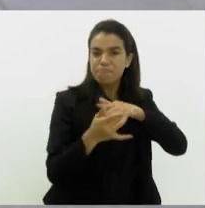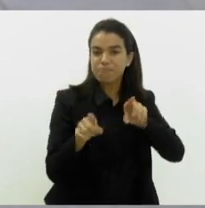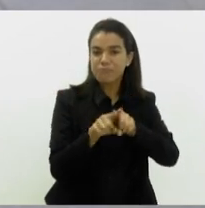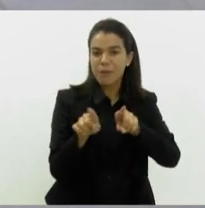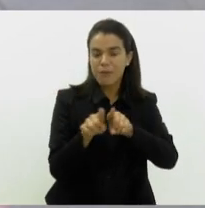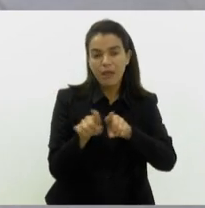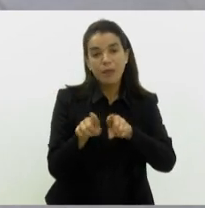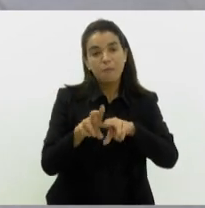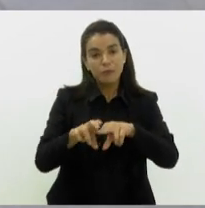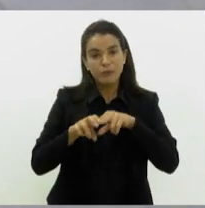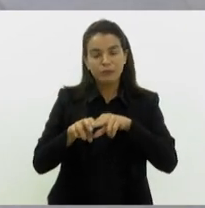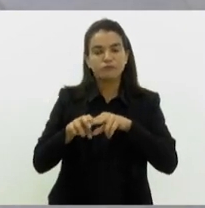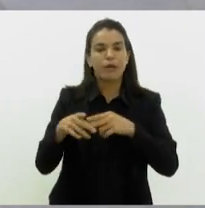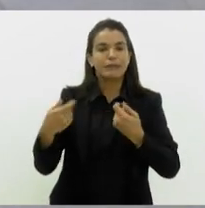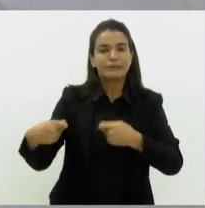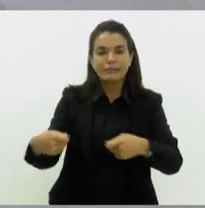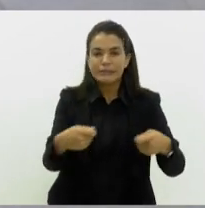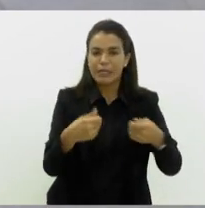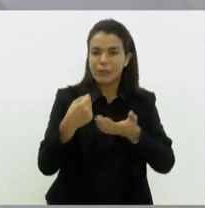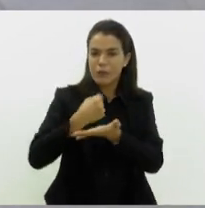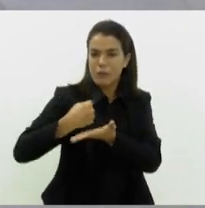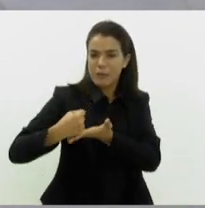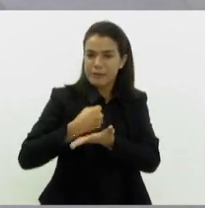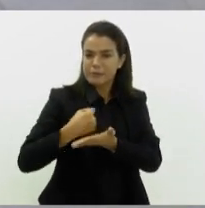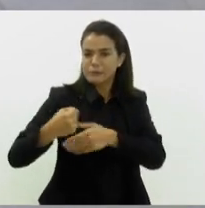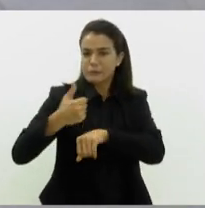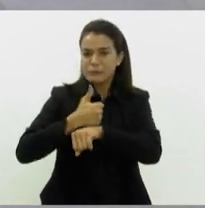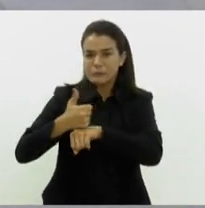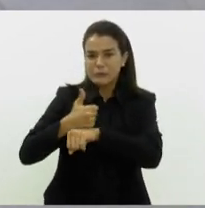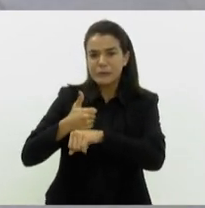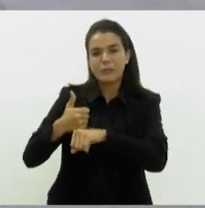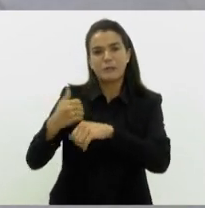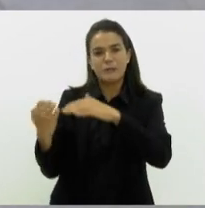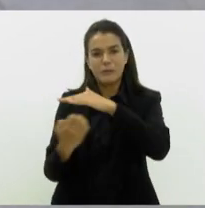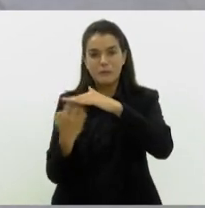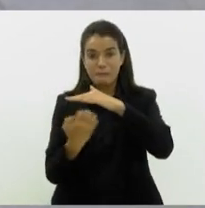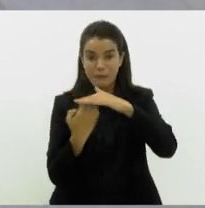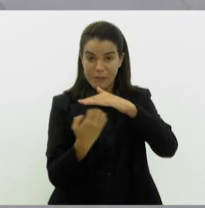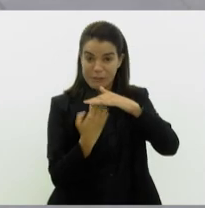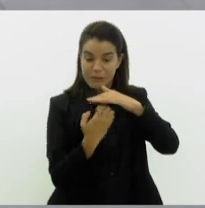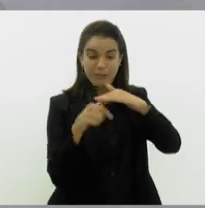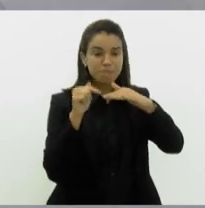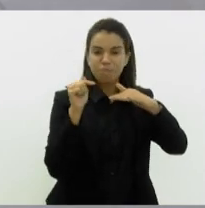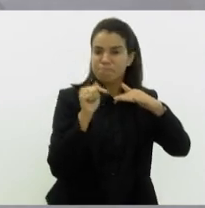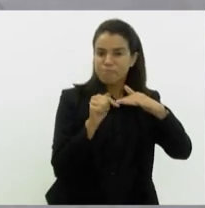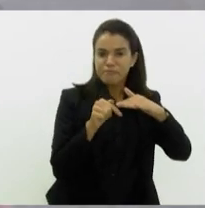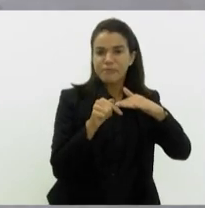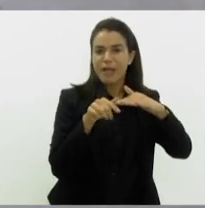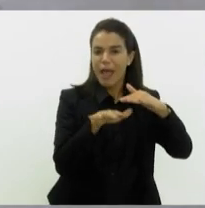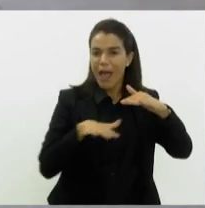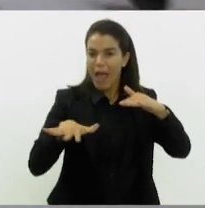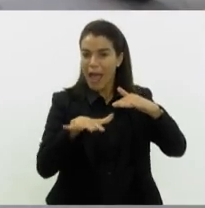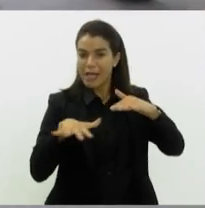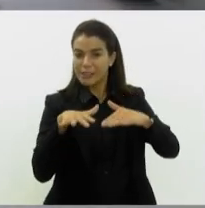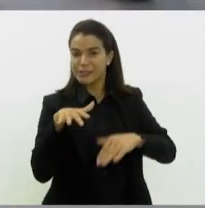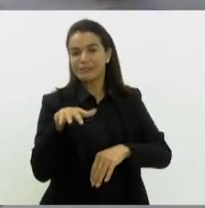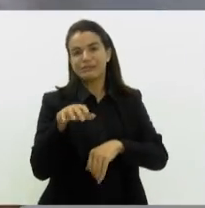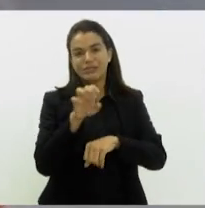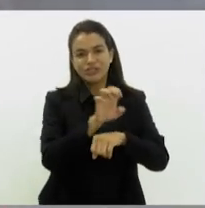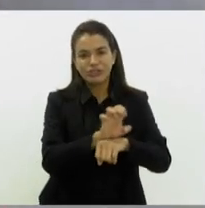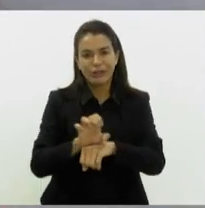proporção dos intérpretes tem sido contratados por muitas empresas, quando não são empresas das esferas estaduais,